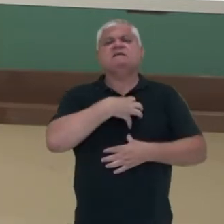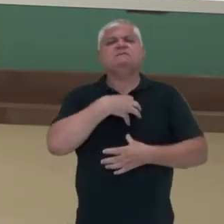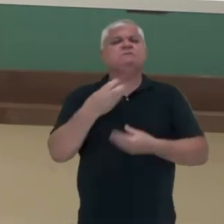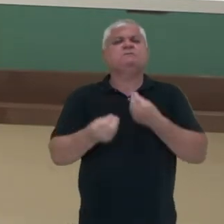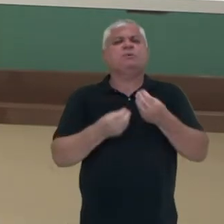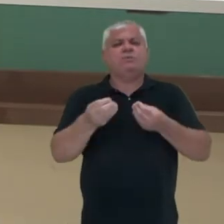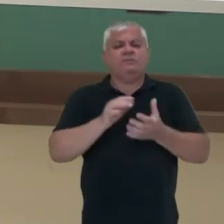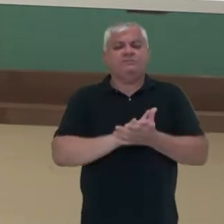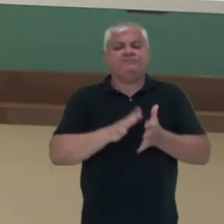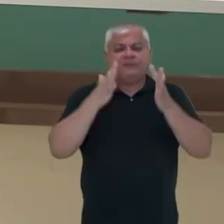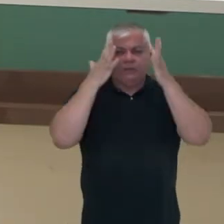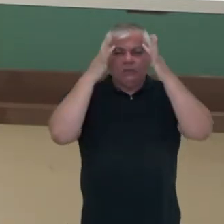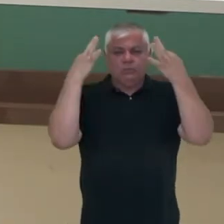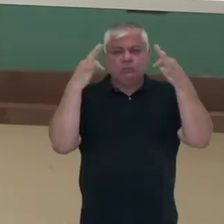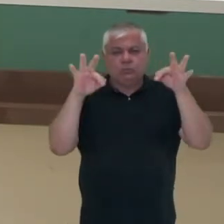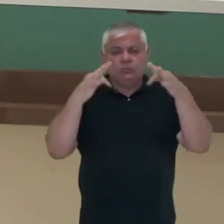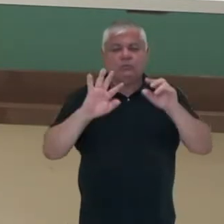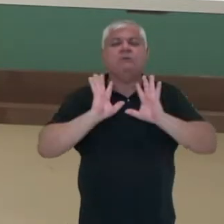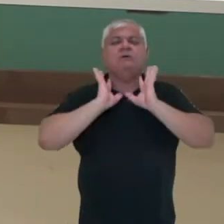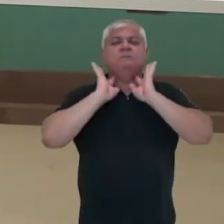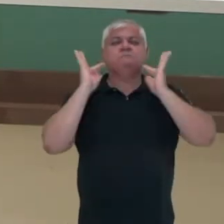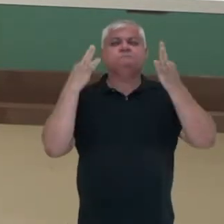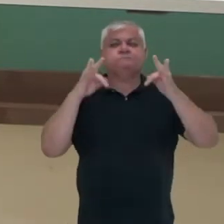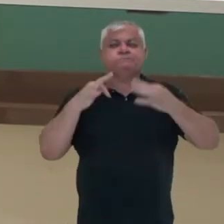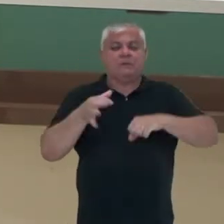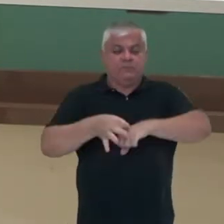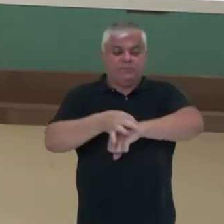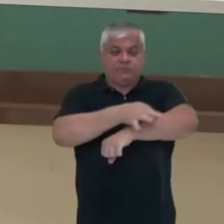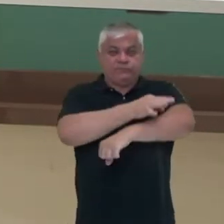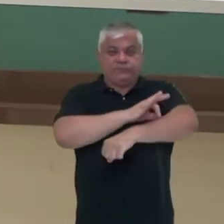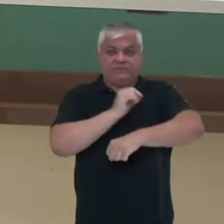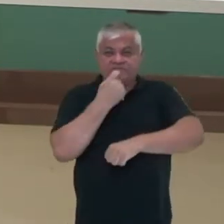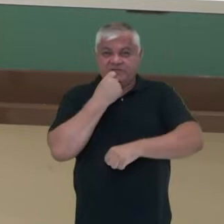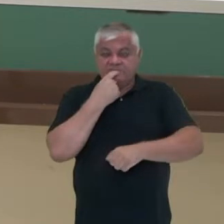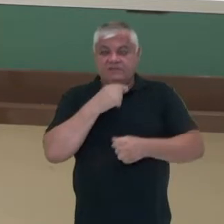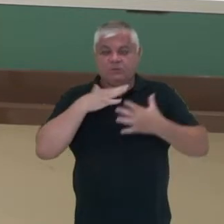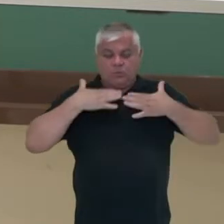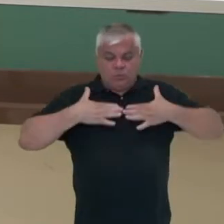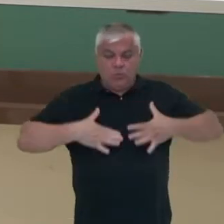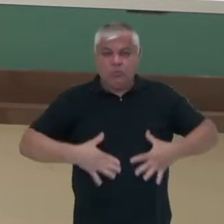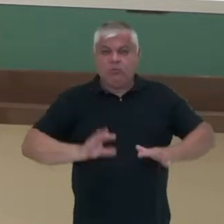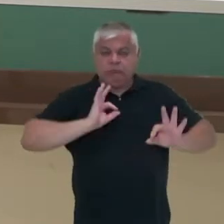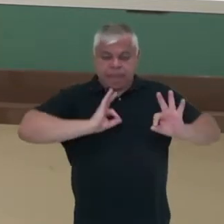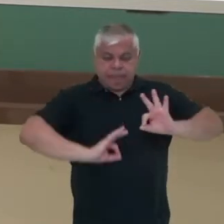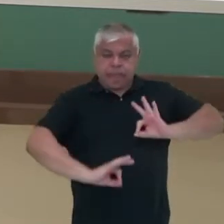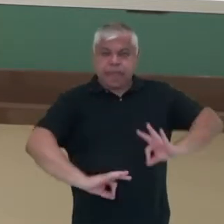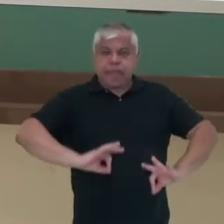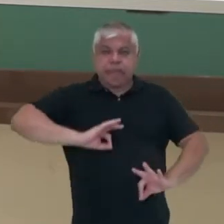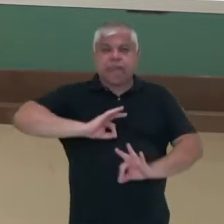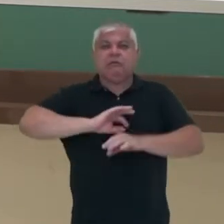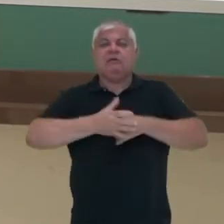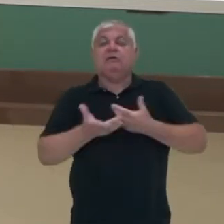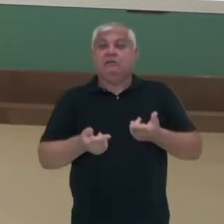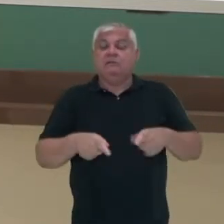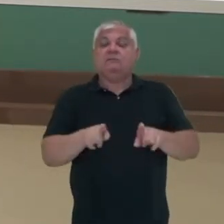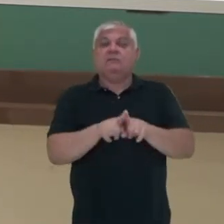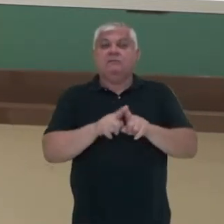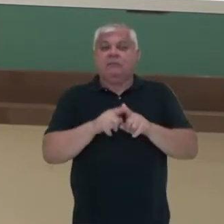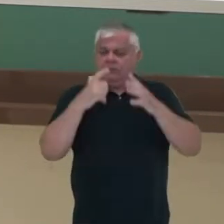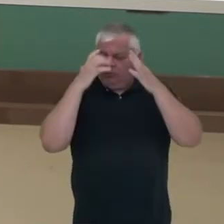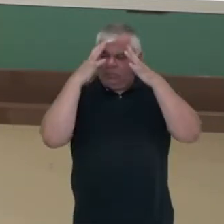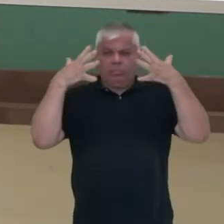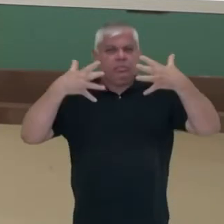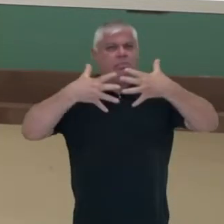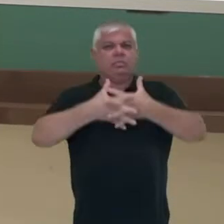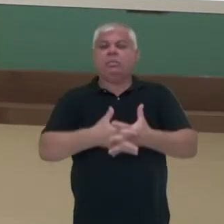pessoa apresenta, dor de cabeça, dor de garganta, manchas avermelhadas pelo corpo, febre, pode apresentar uma confusão mental e